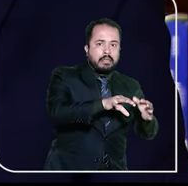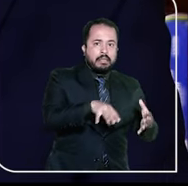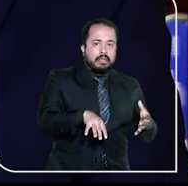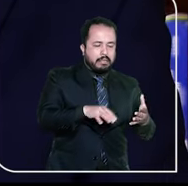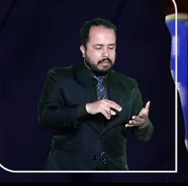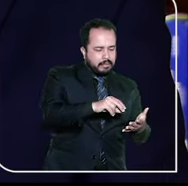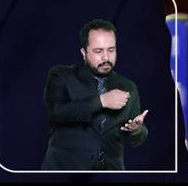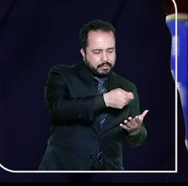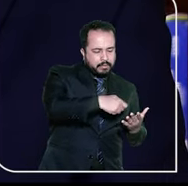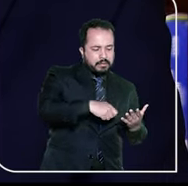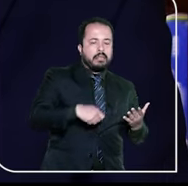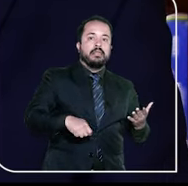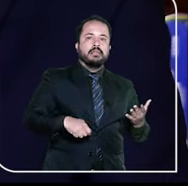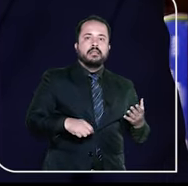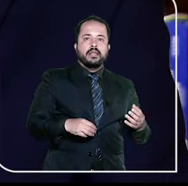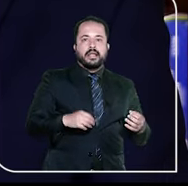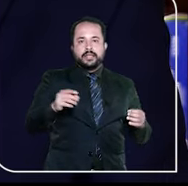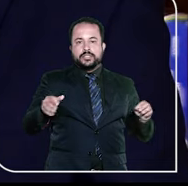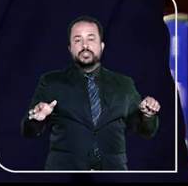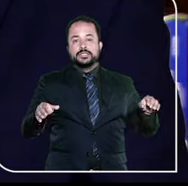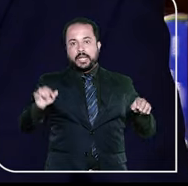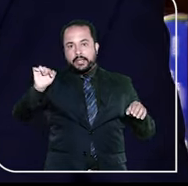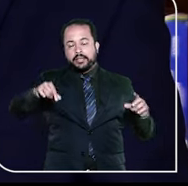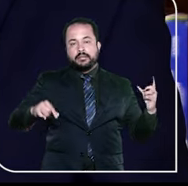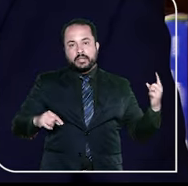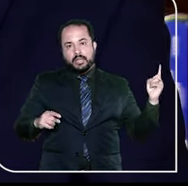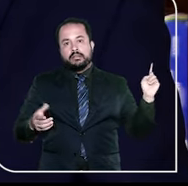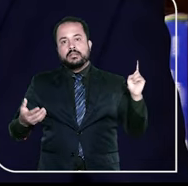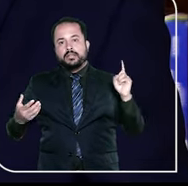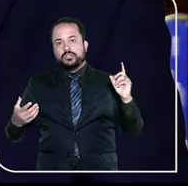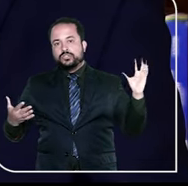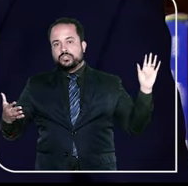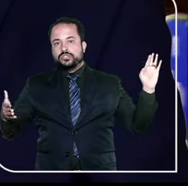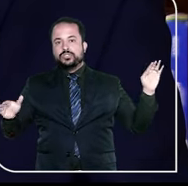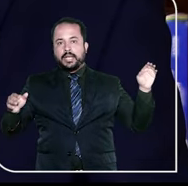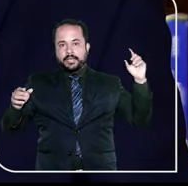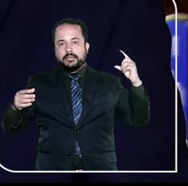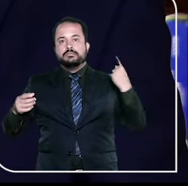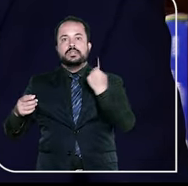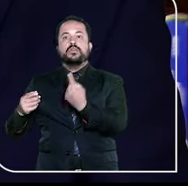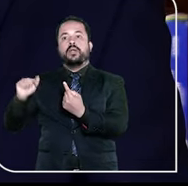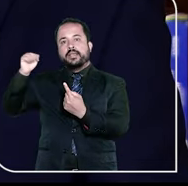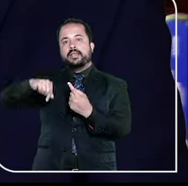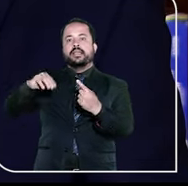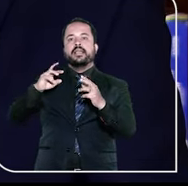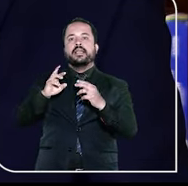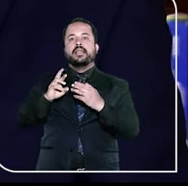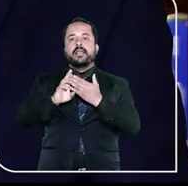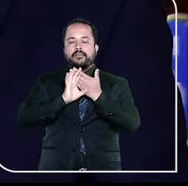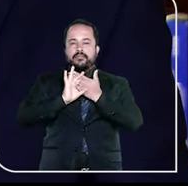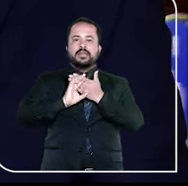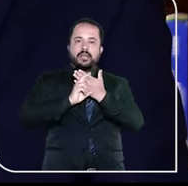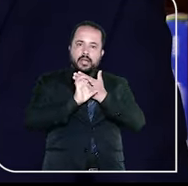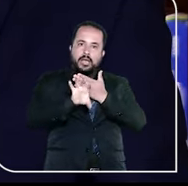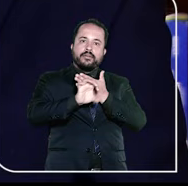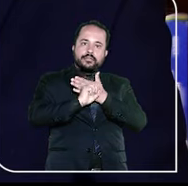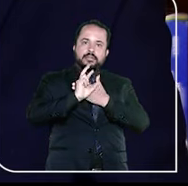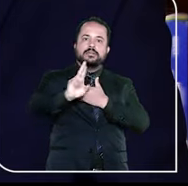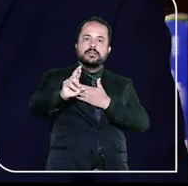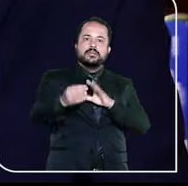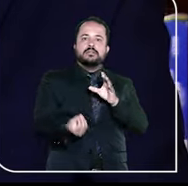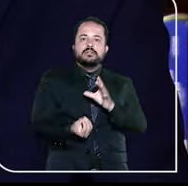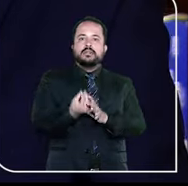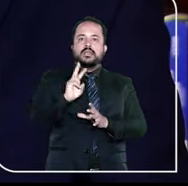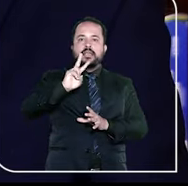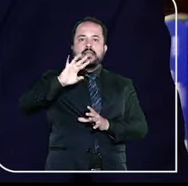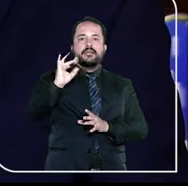penitenciária, né? E esse lençol chegou até a ouvidoria, e, claro, isso foi transformado